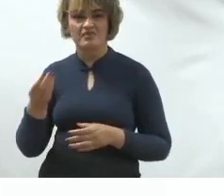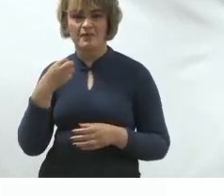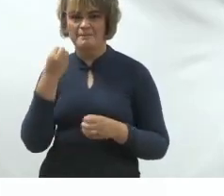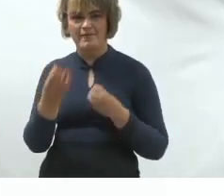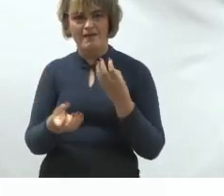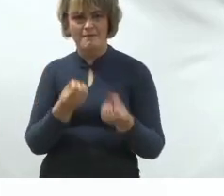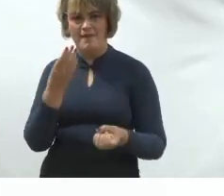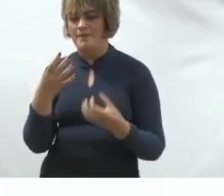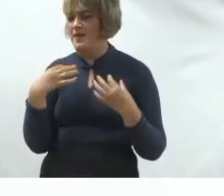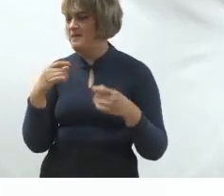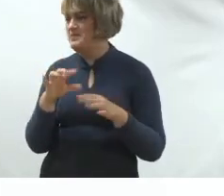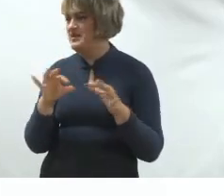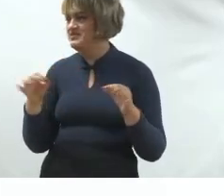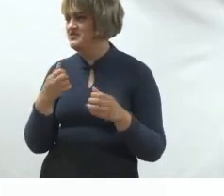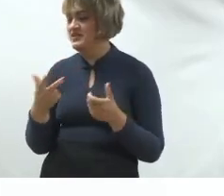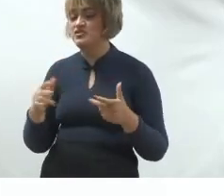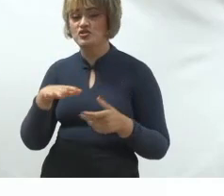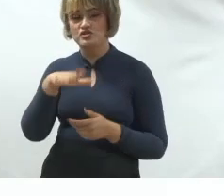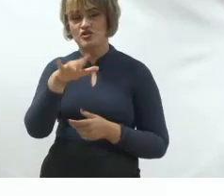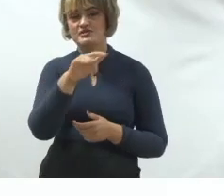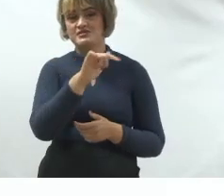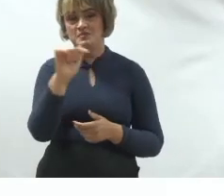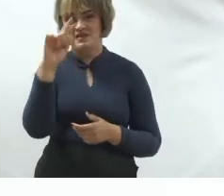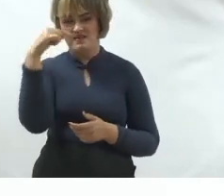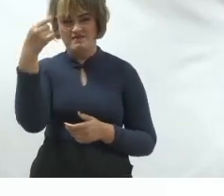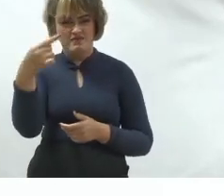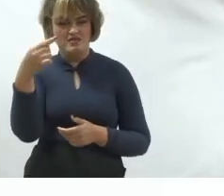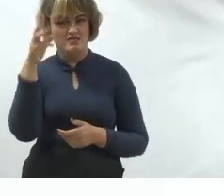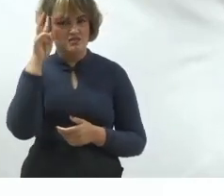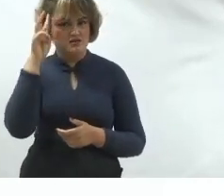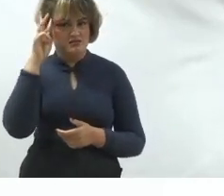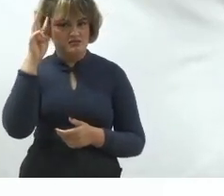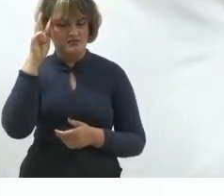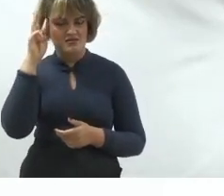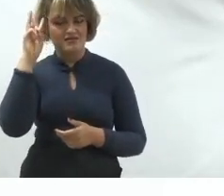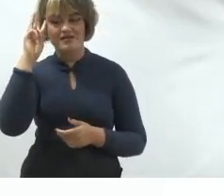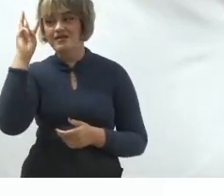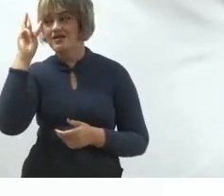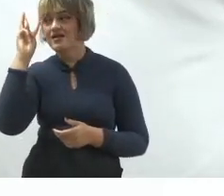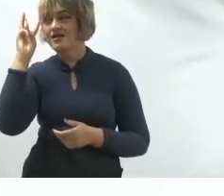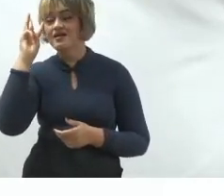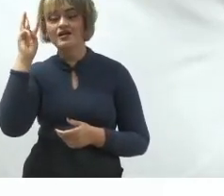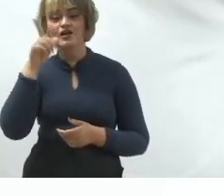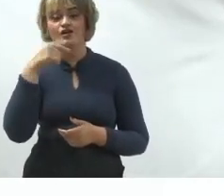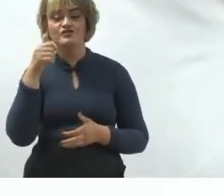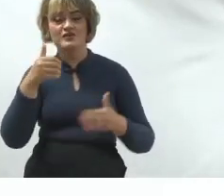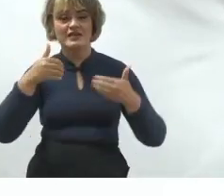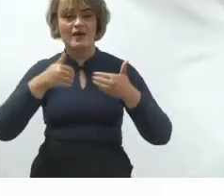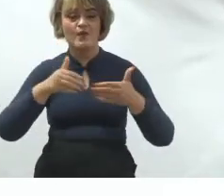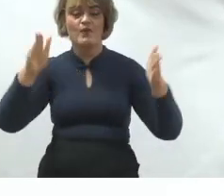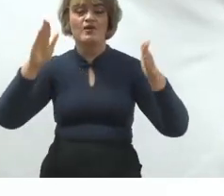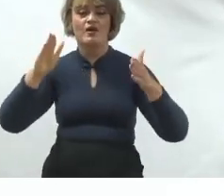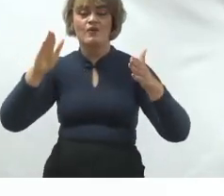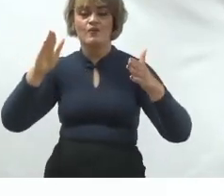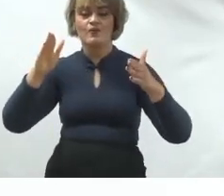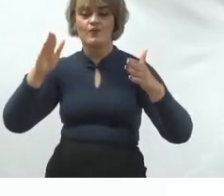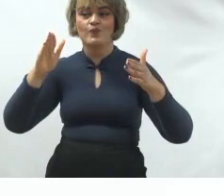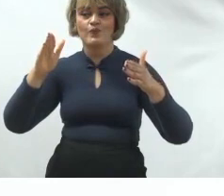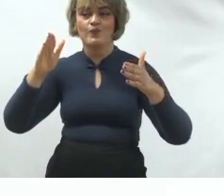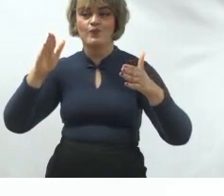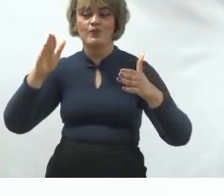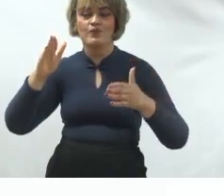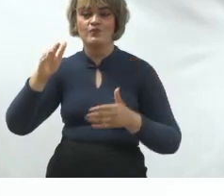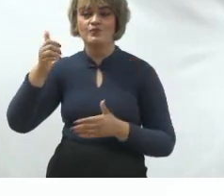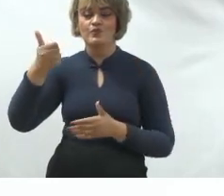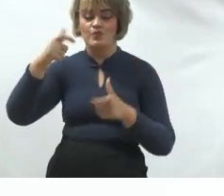que vem é terça-feirinha, terça-feira a gente vai inaugurar o centésimo jet